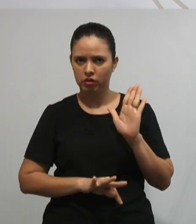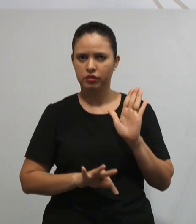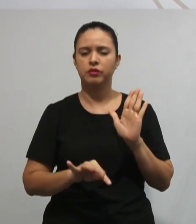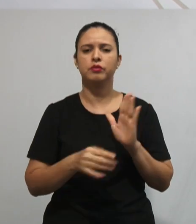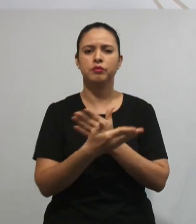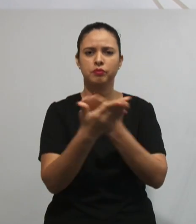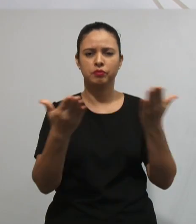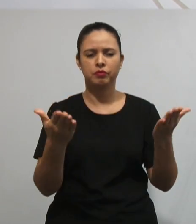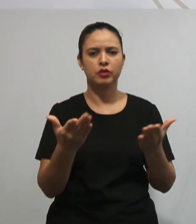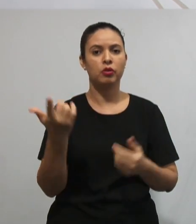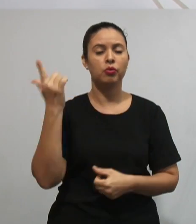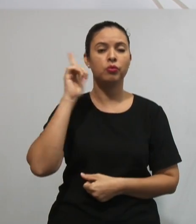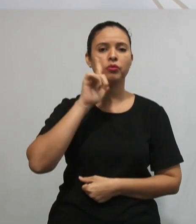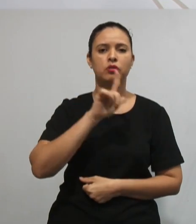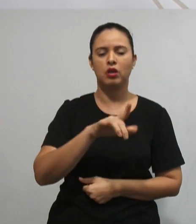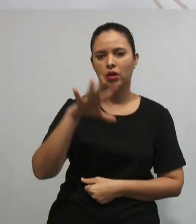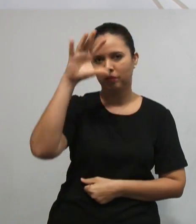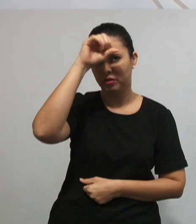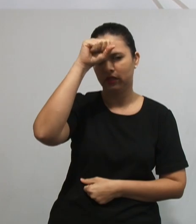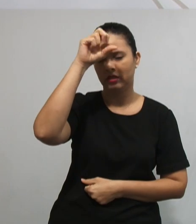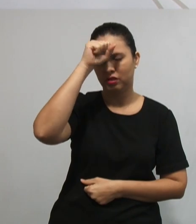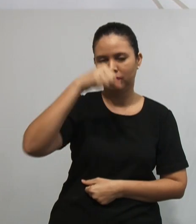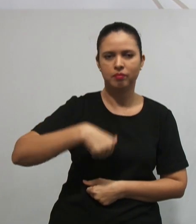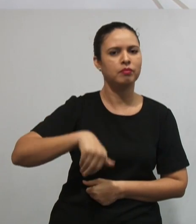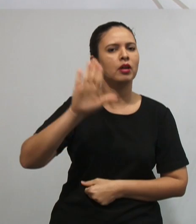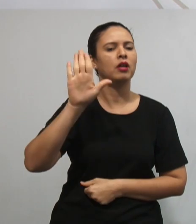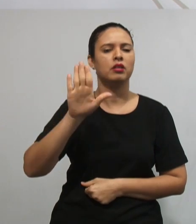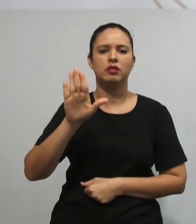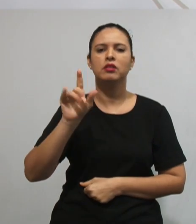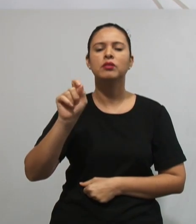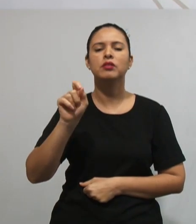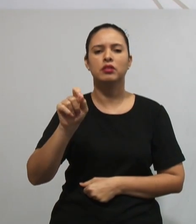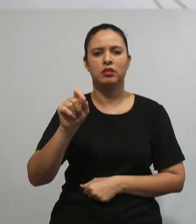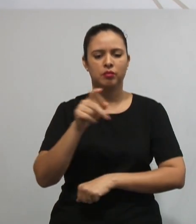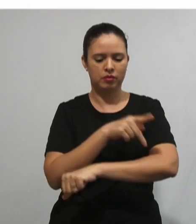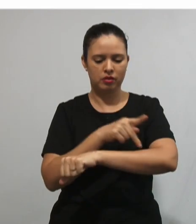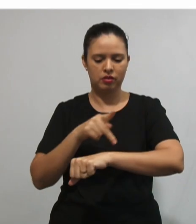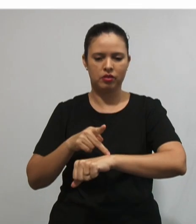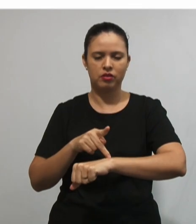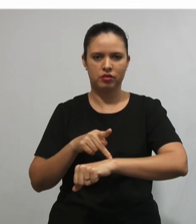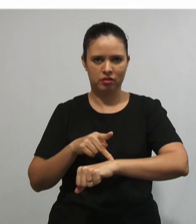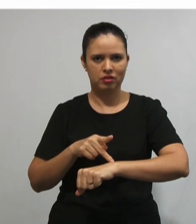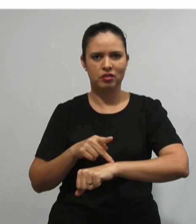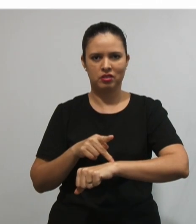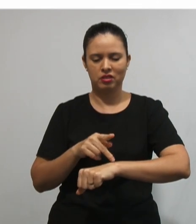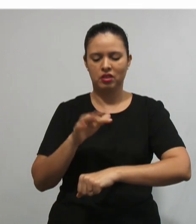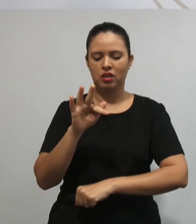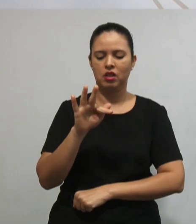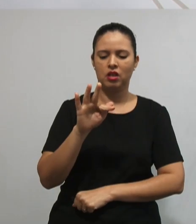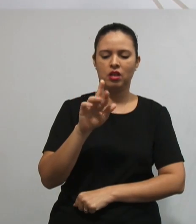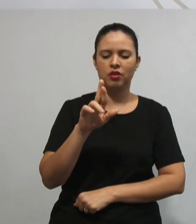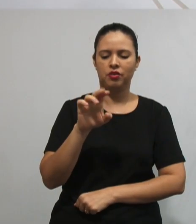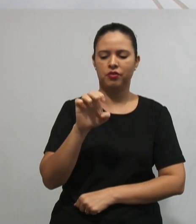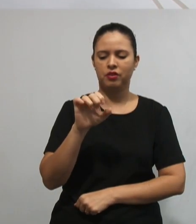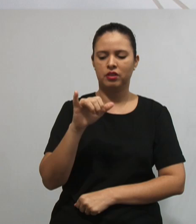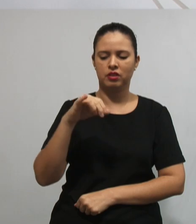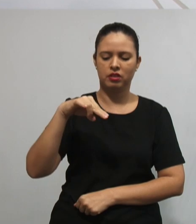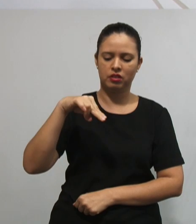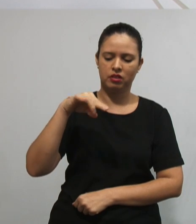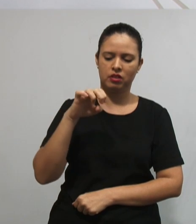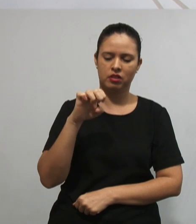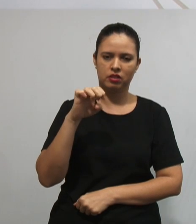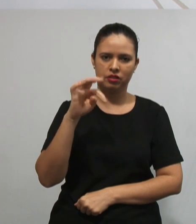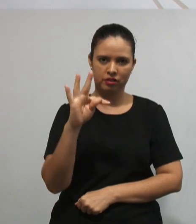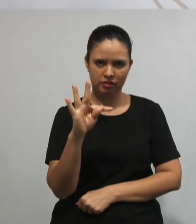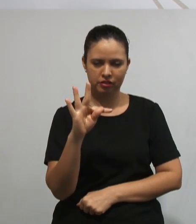vocês se apropriarem melhor da pedagogia do Frenet. Então, para a gente entender melhor a proposta